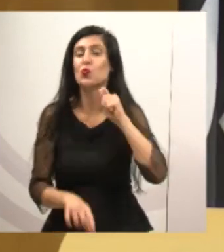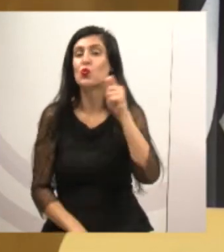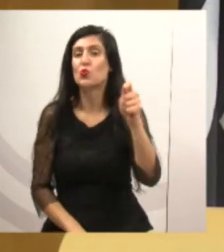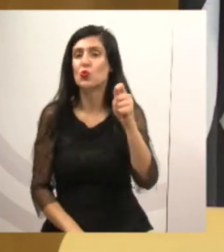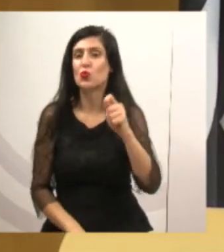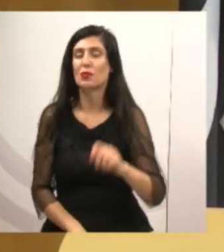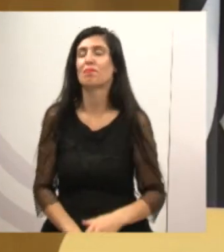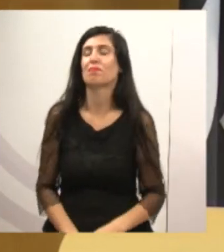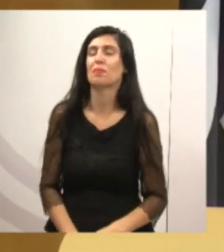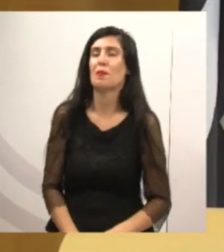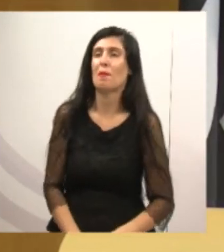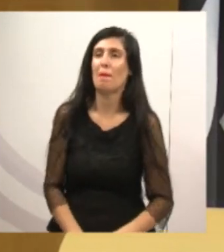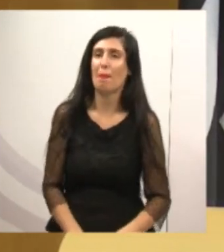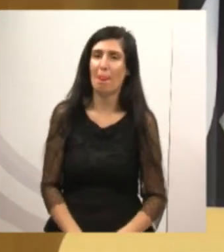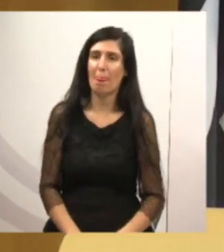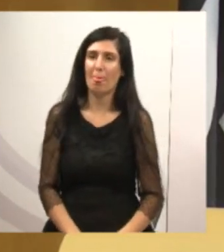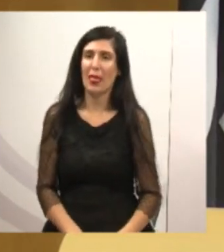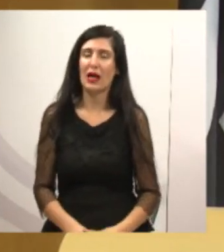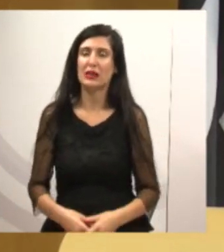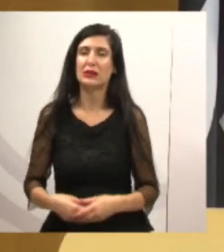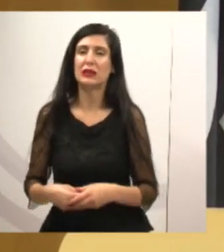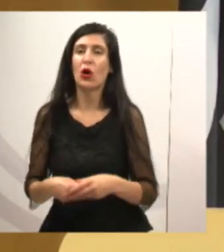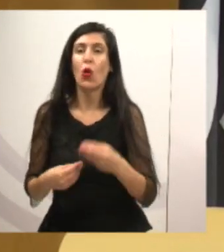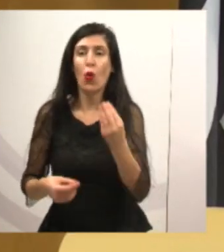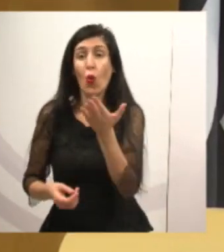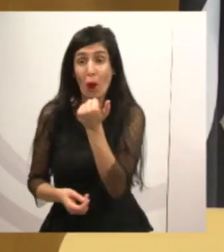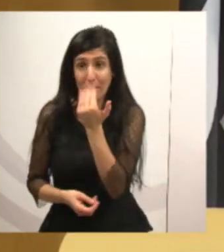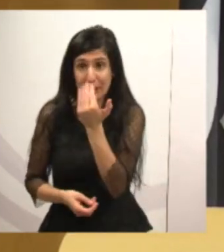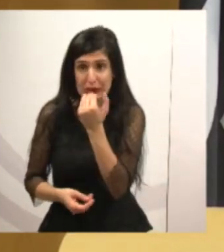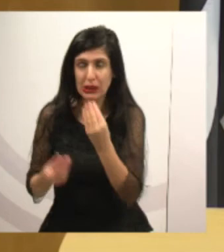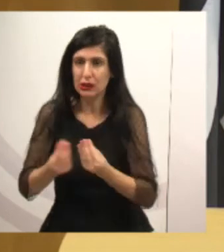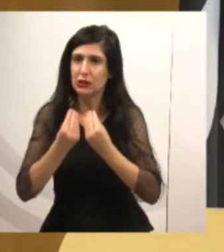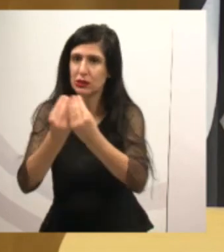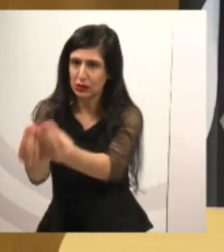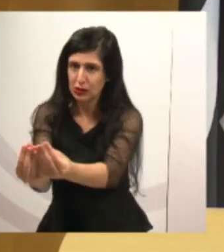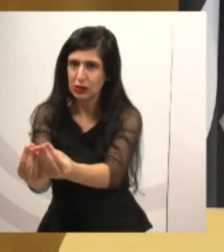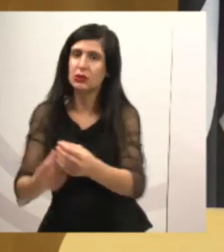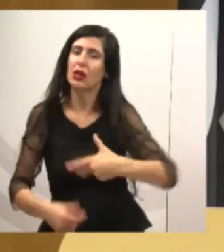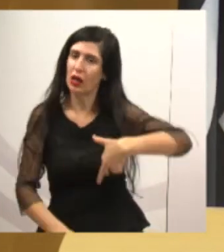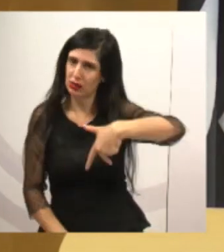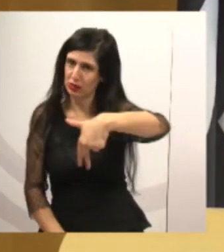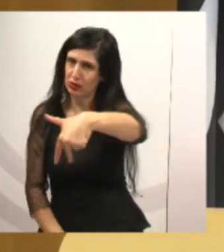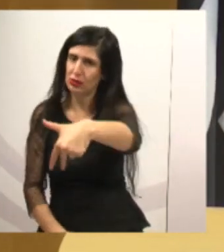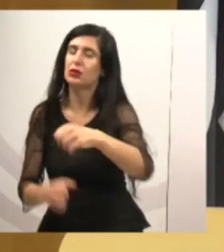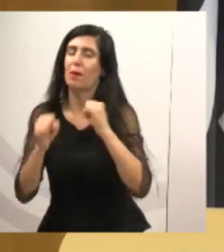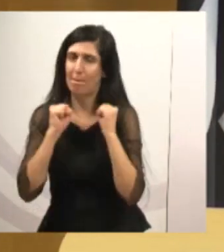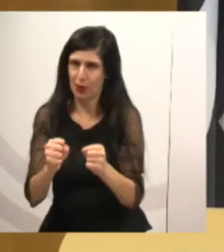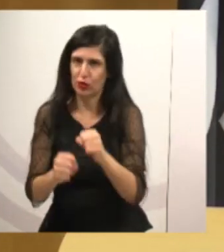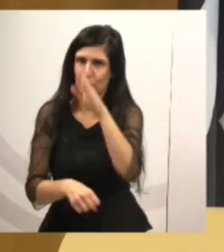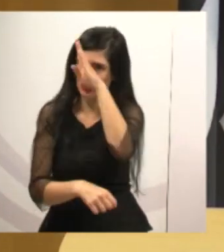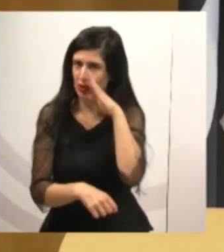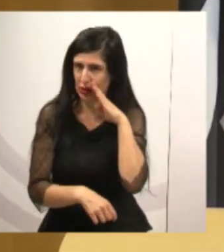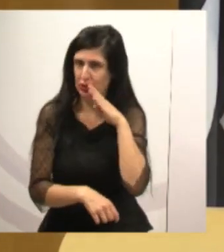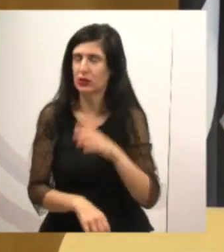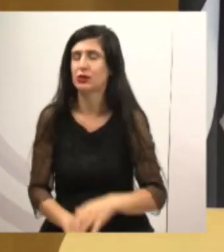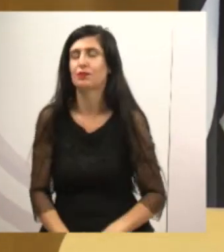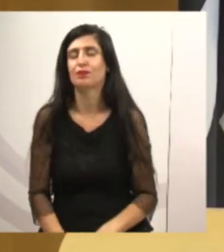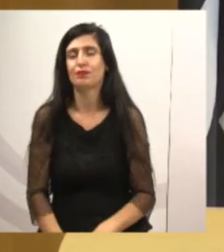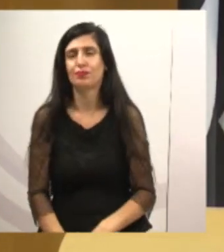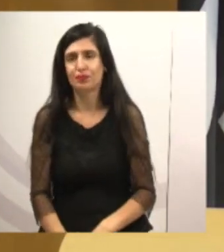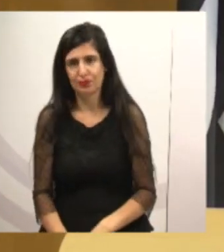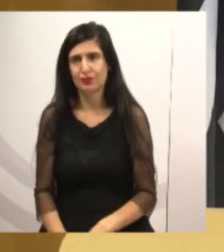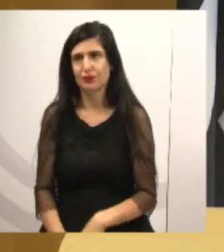valor da entrada é apenas um quilo de alimento, não perecível, não é claro? e essa arrecadação desse mantimento